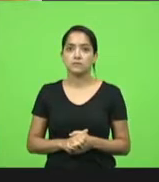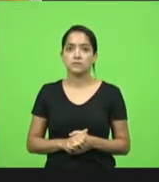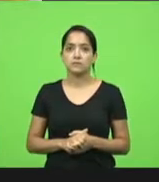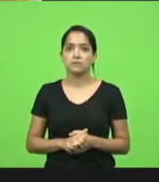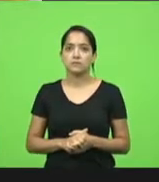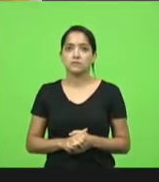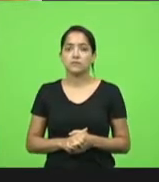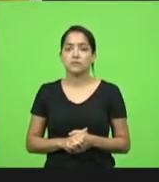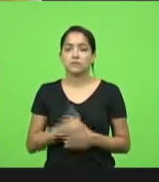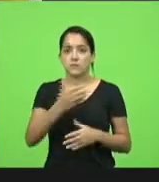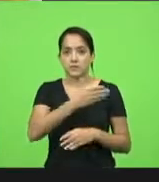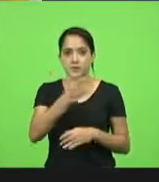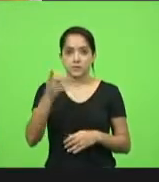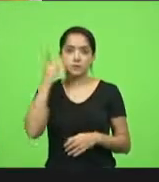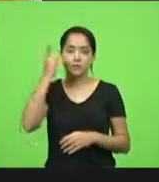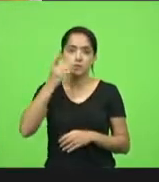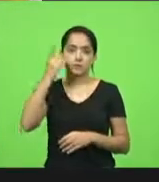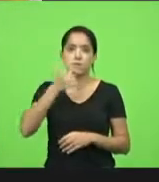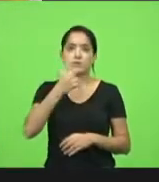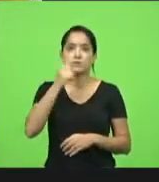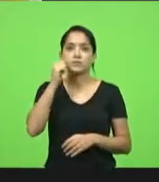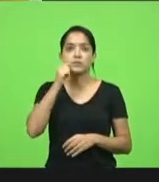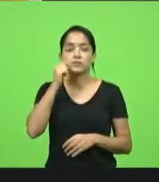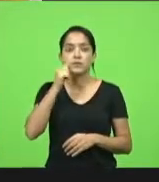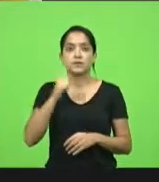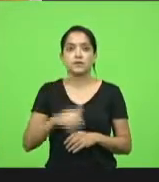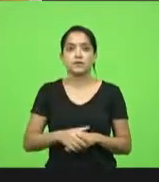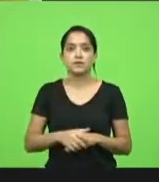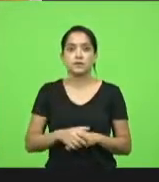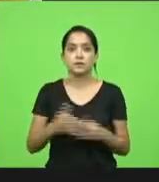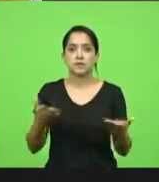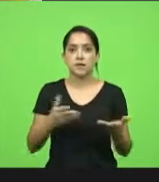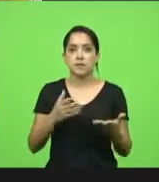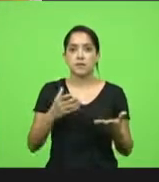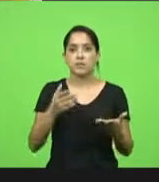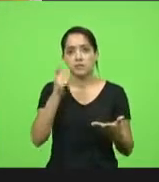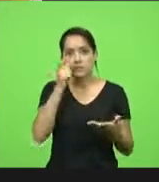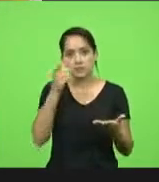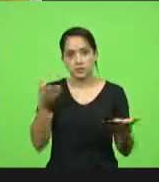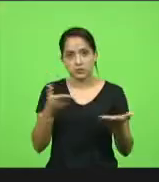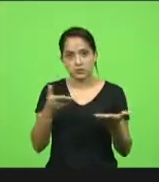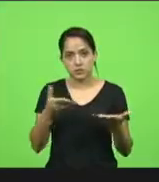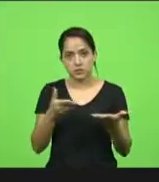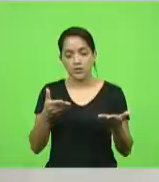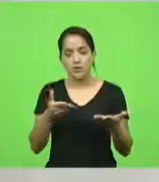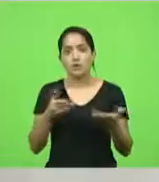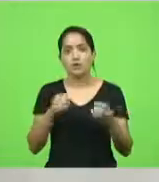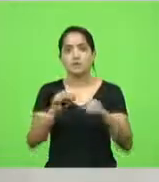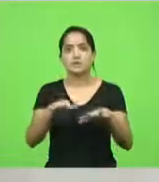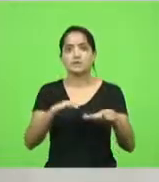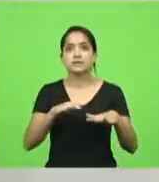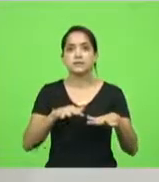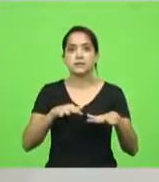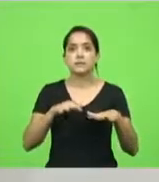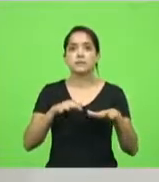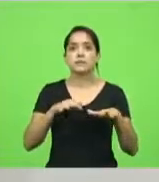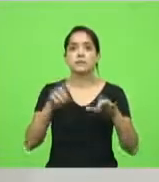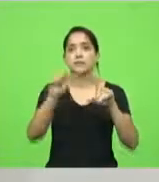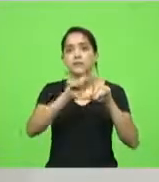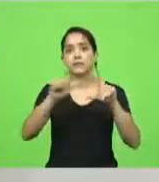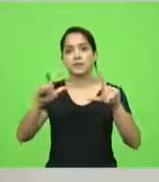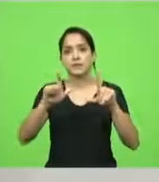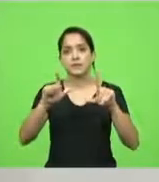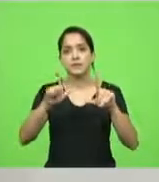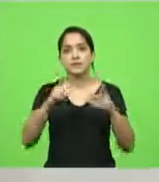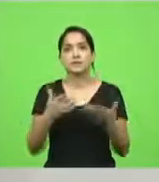Senhores deputados, senhoras deputadas, público que nos assiste aqui pela TVA, aos colegas